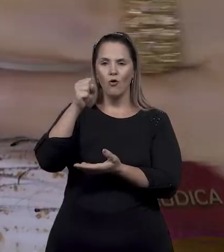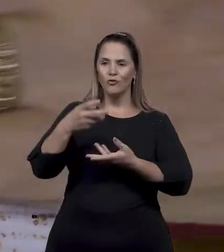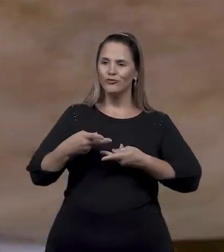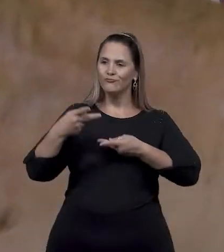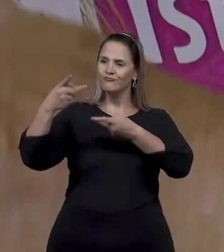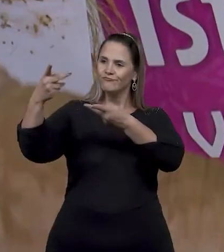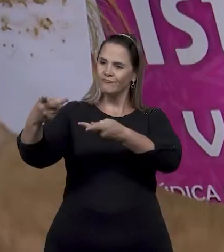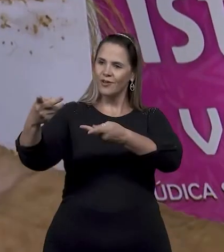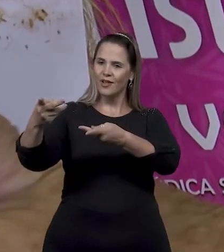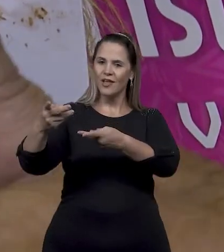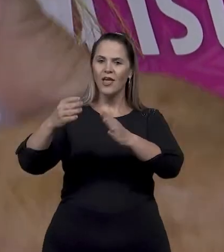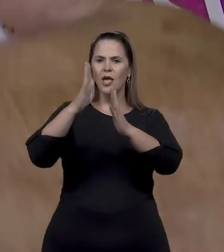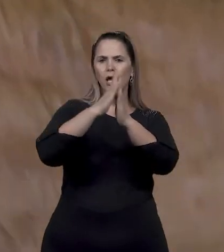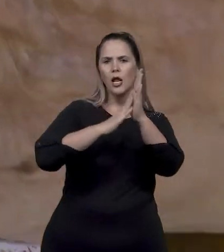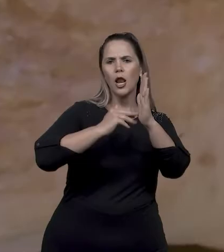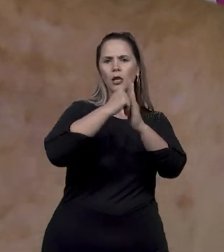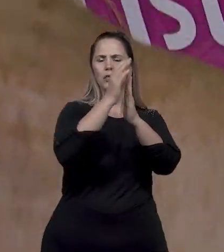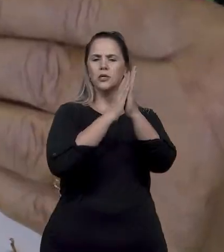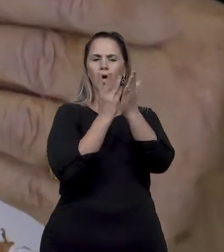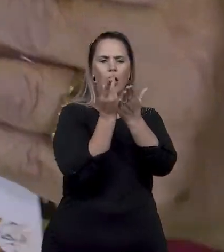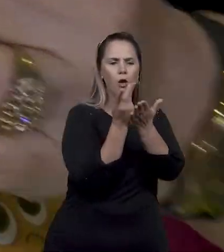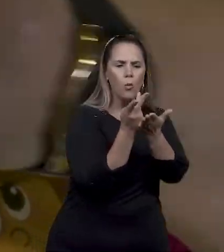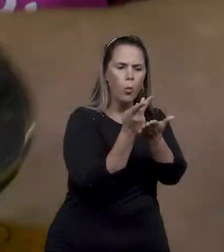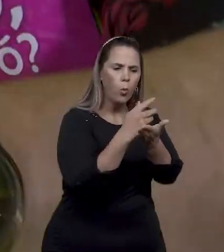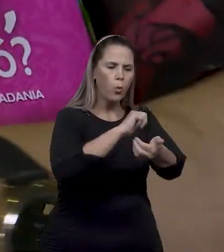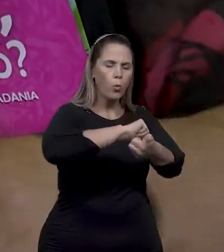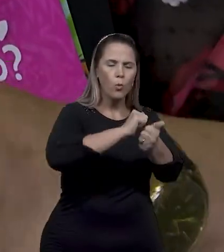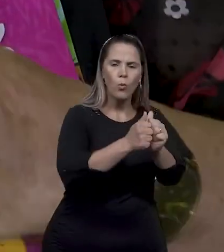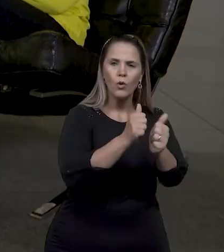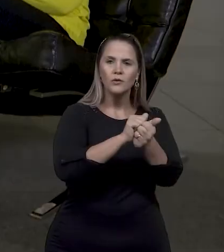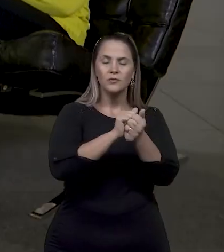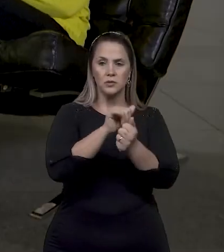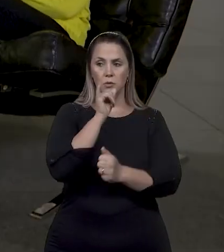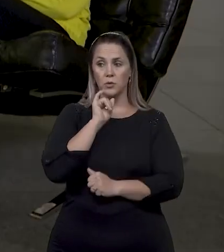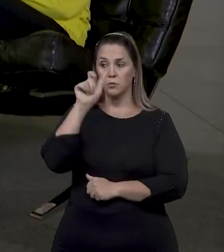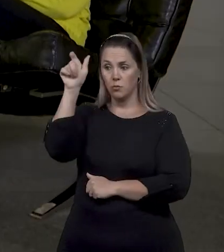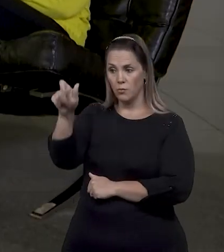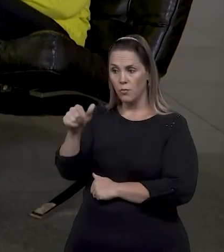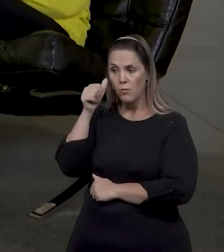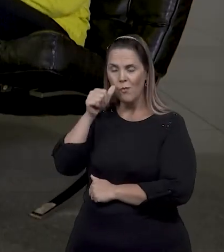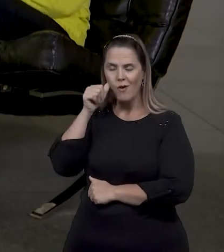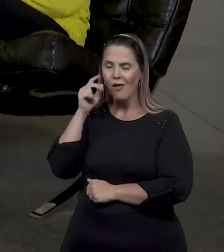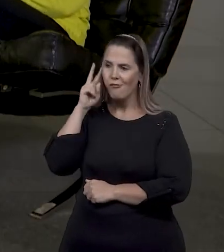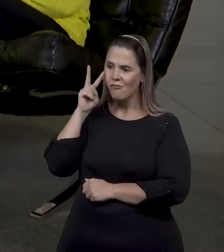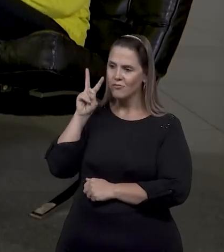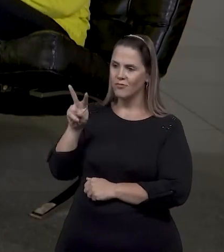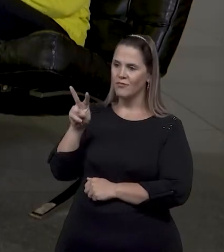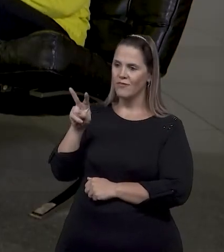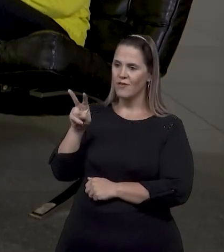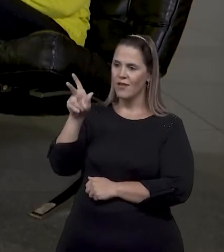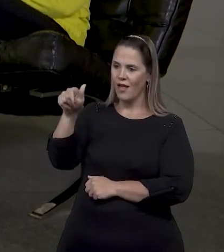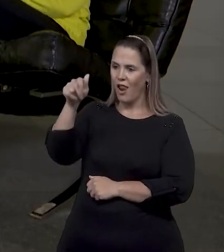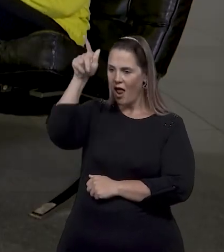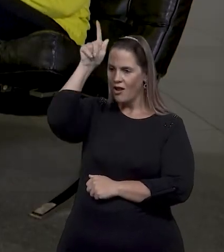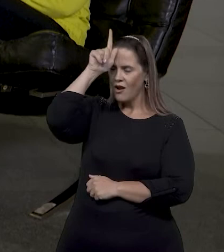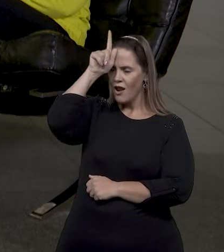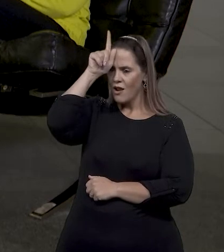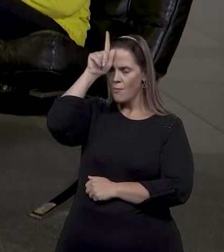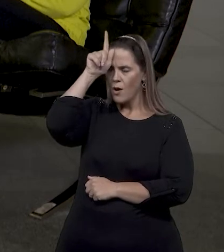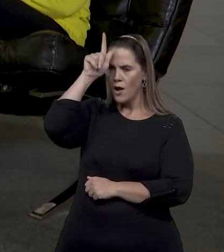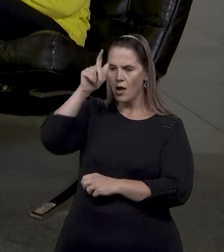e ilustrações adaptadas. Então, ao ver uma cega em plena Alemanha ali,